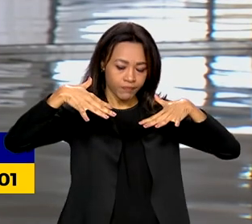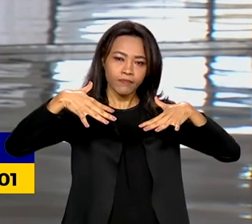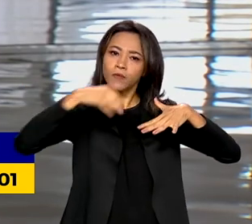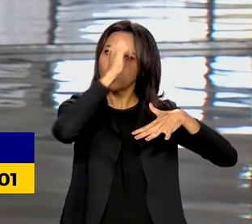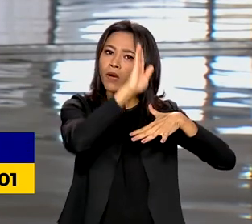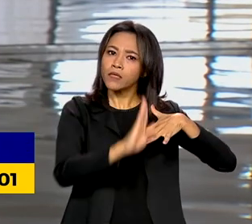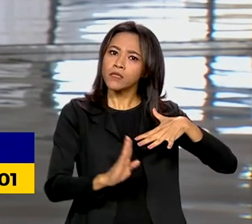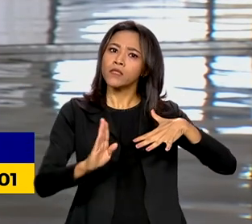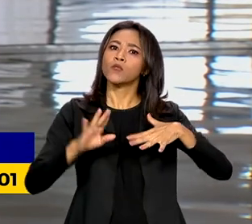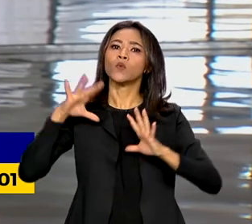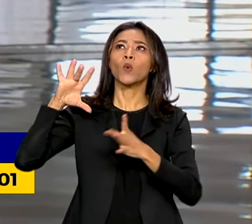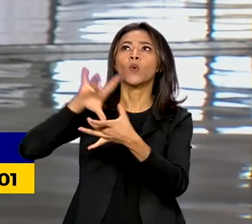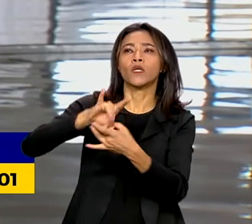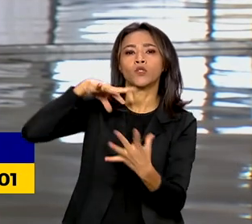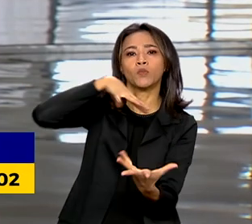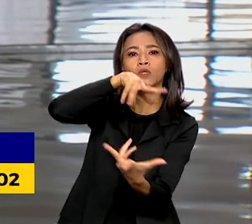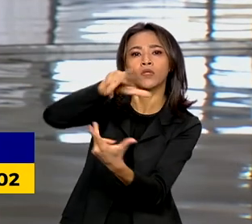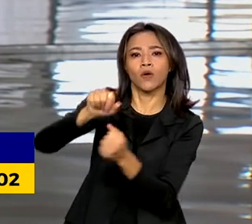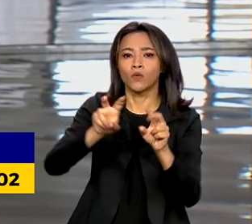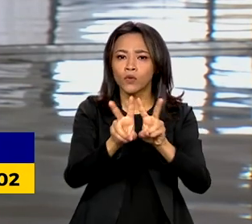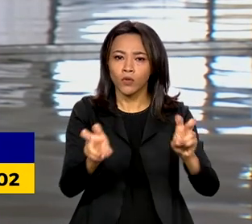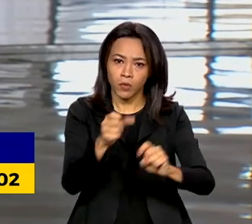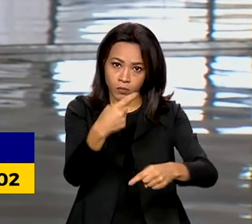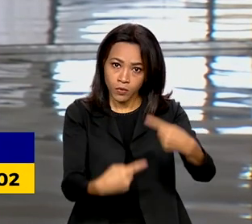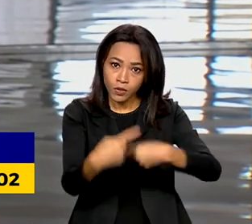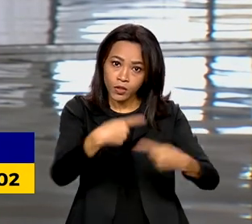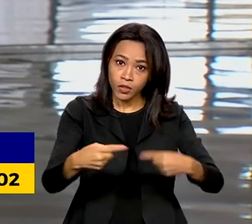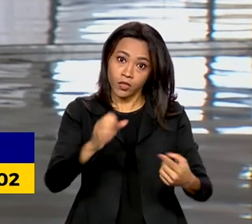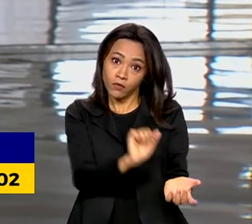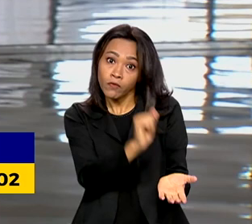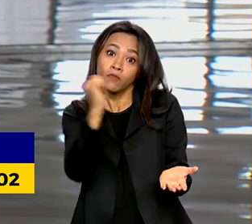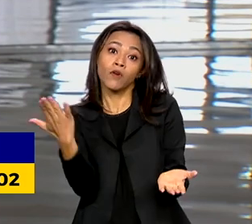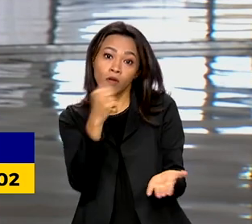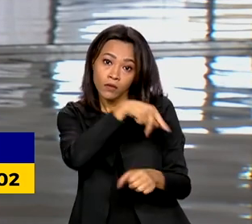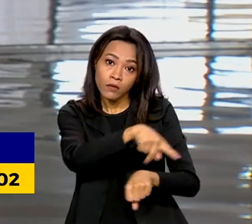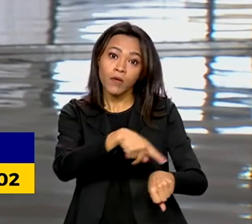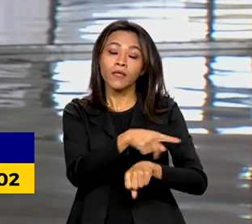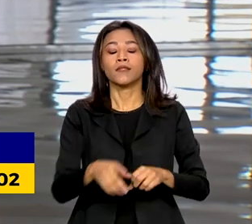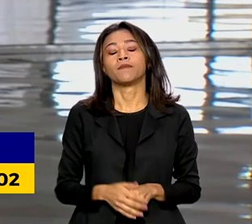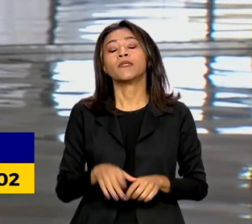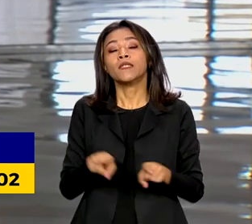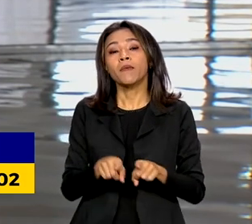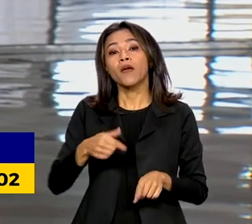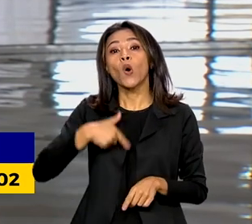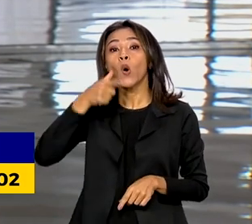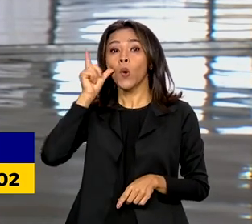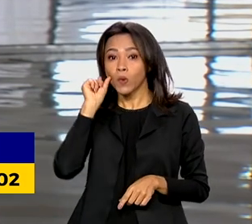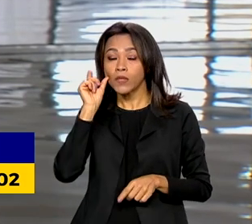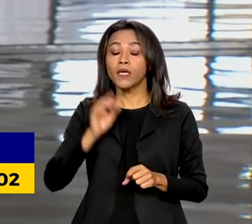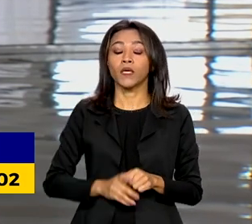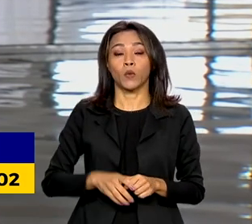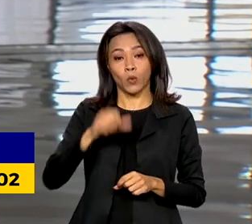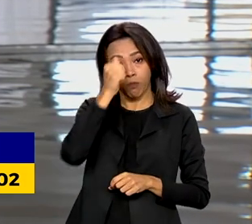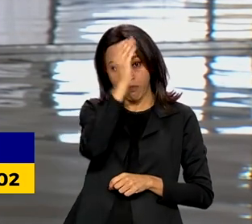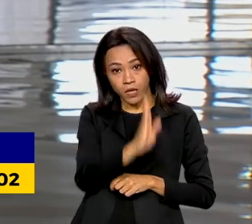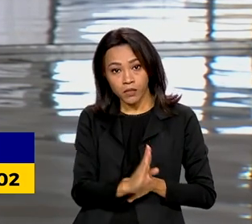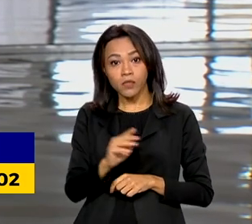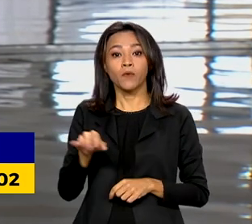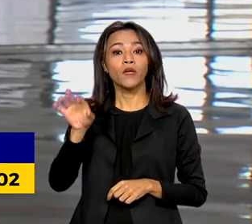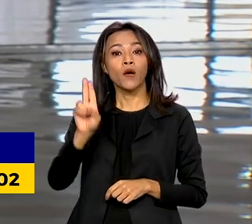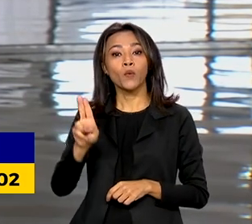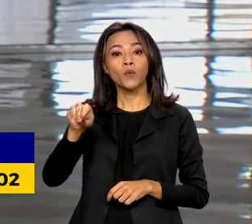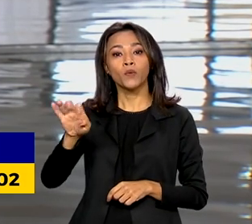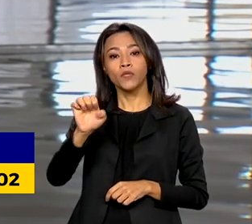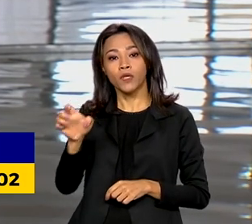internacional com avanços na política externa. E falando sobre isso, Vanessa, ontem Brasil e União Europeia anunciaram